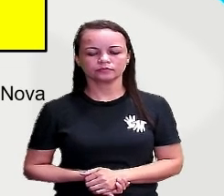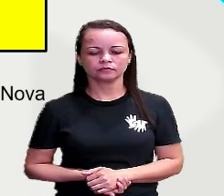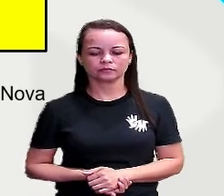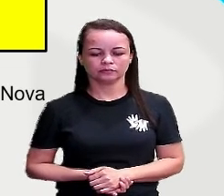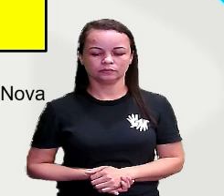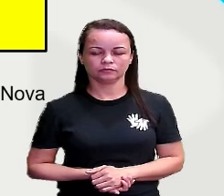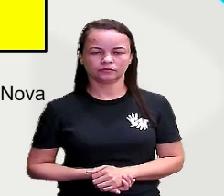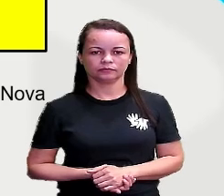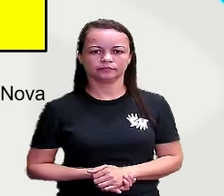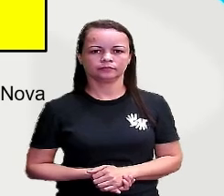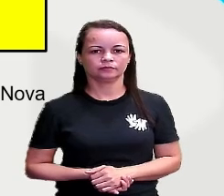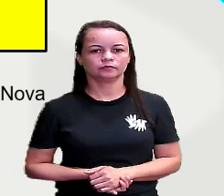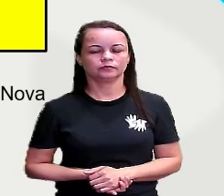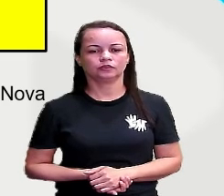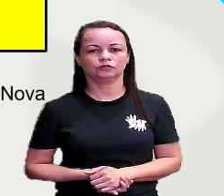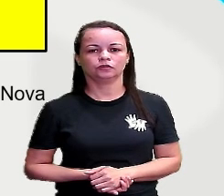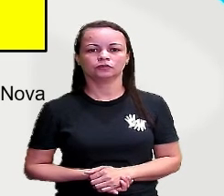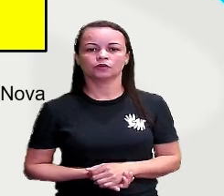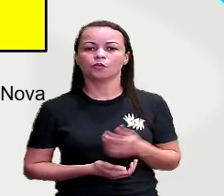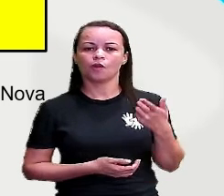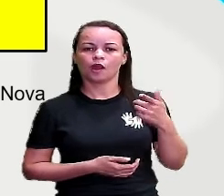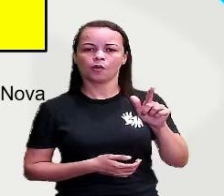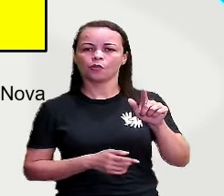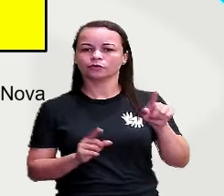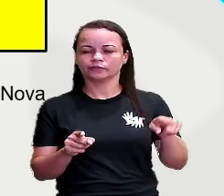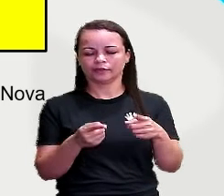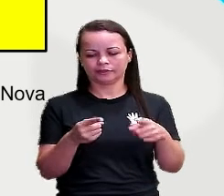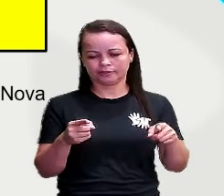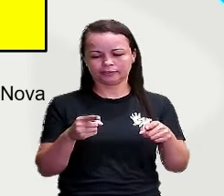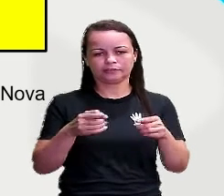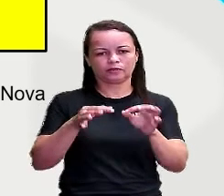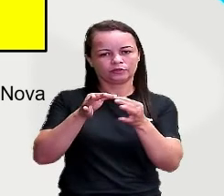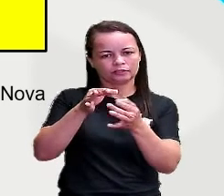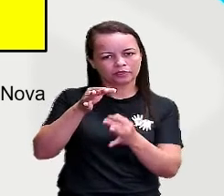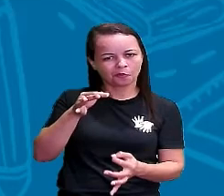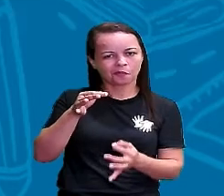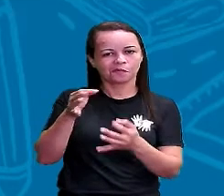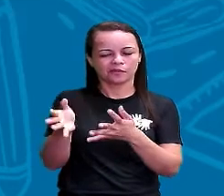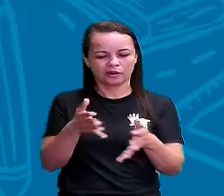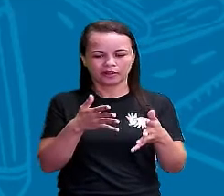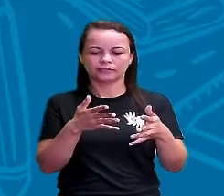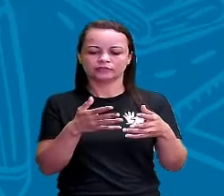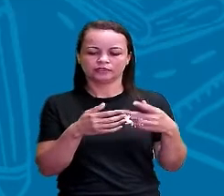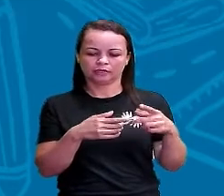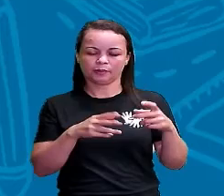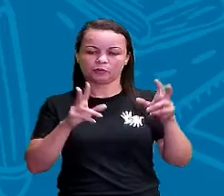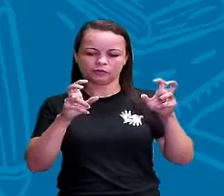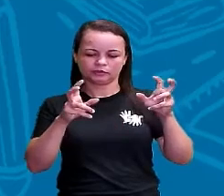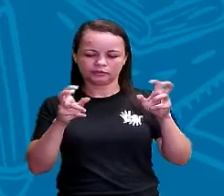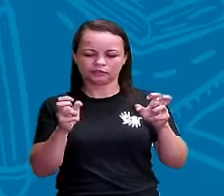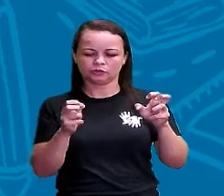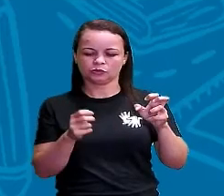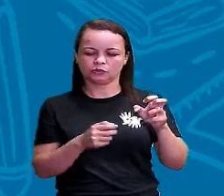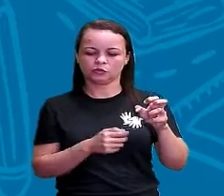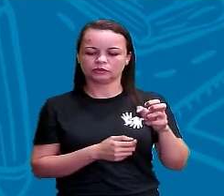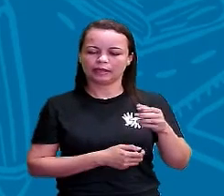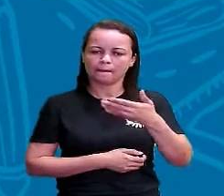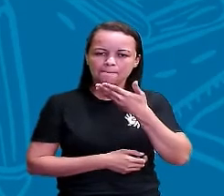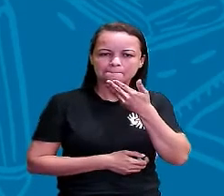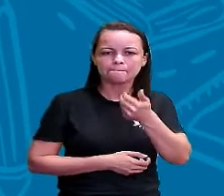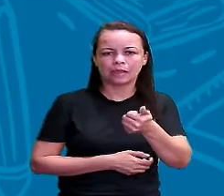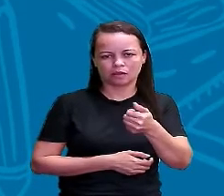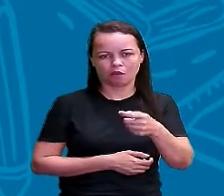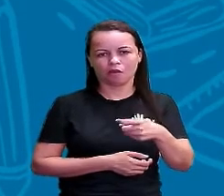Trouxe outra canção, dessa vez completa, que tem por título Ser Melhor de Roupa Nova. Peço que vocês, se puderem,